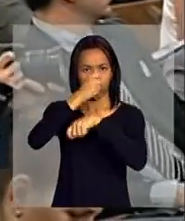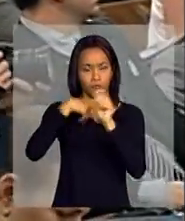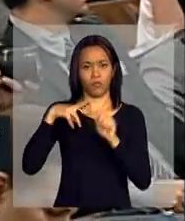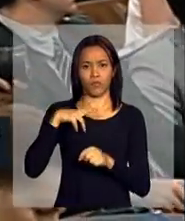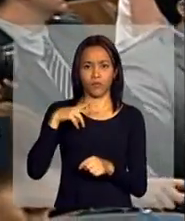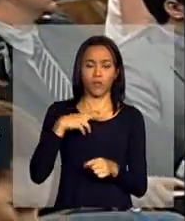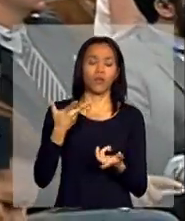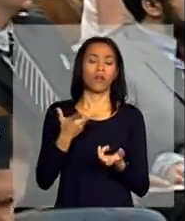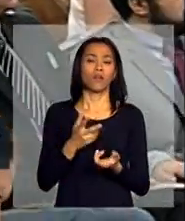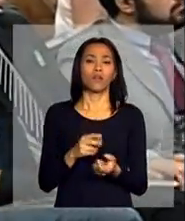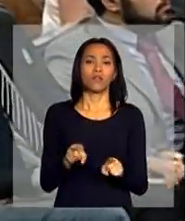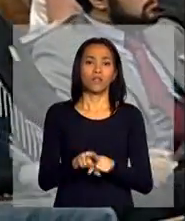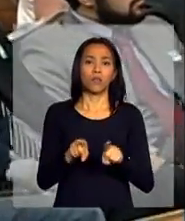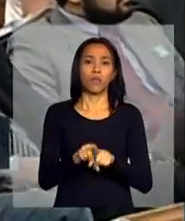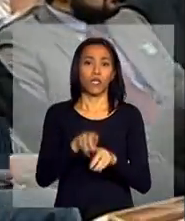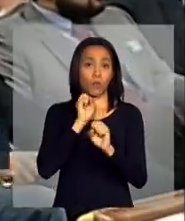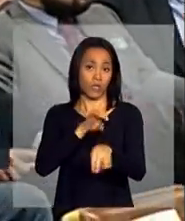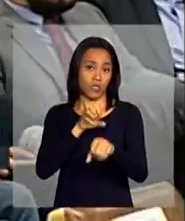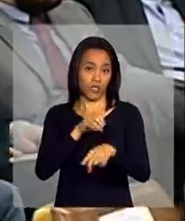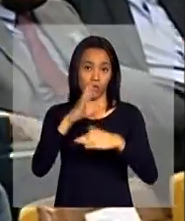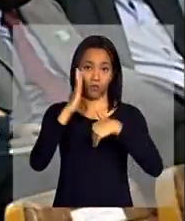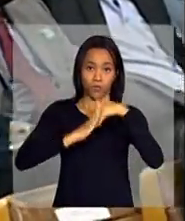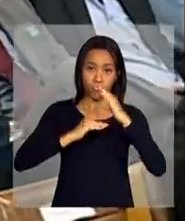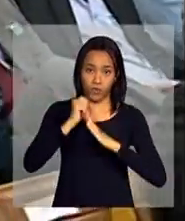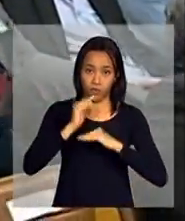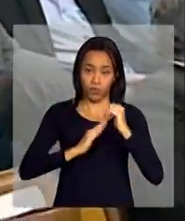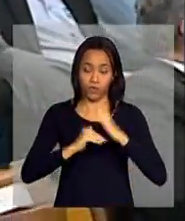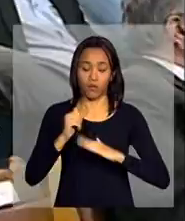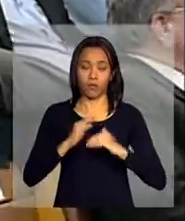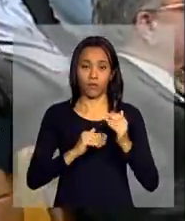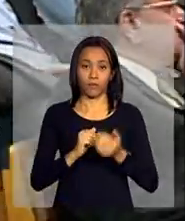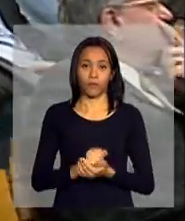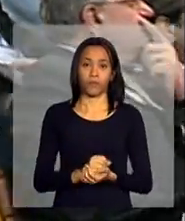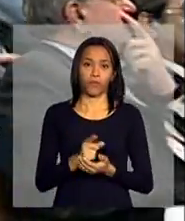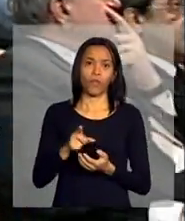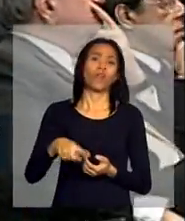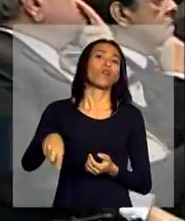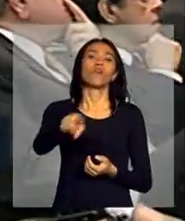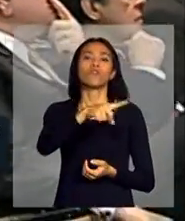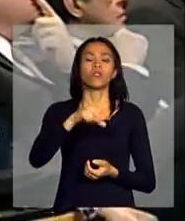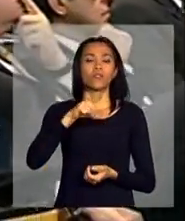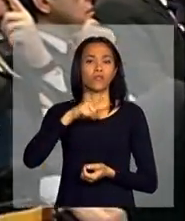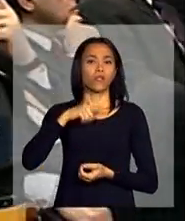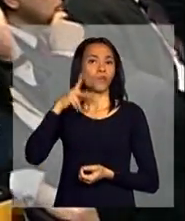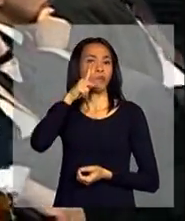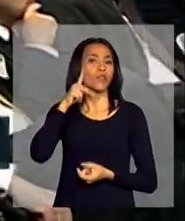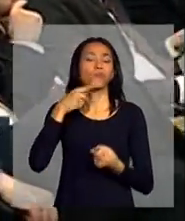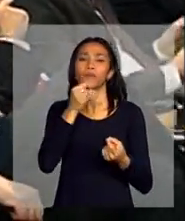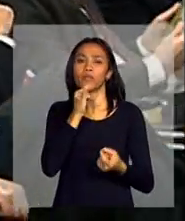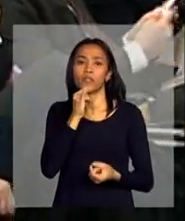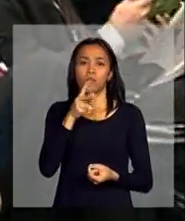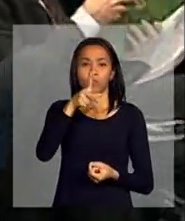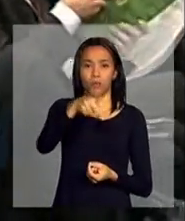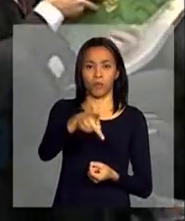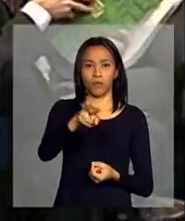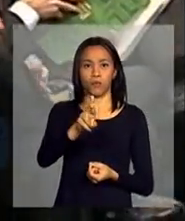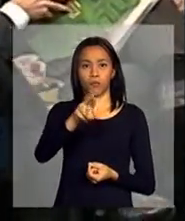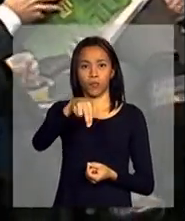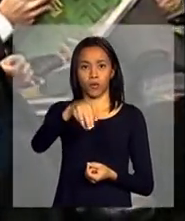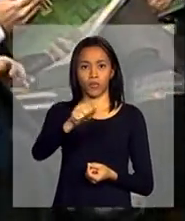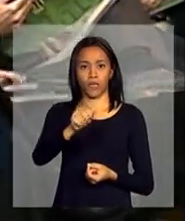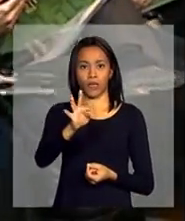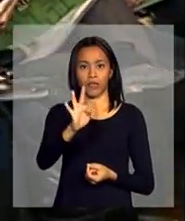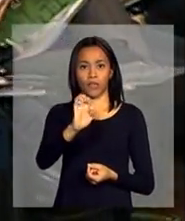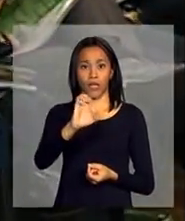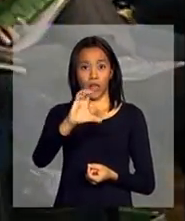educação profissional. Você tem políticas como o Pronatec acontecendo, o